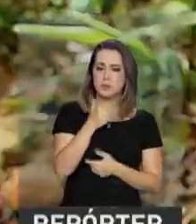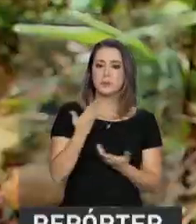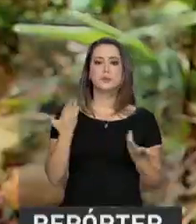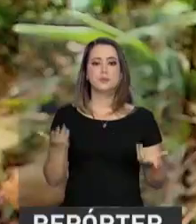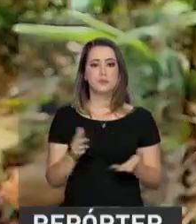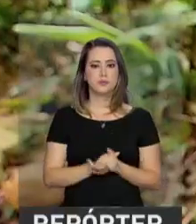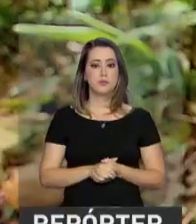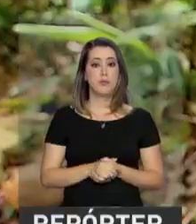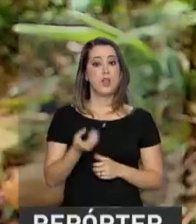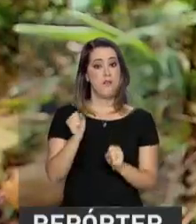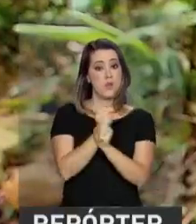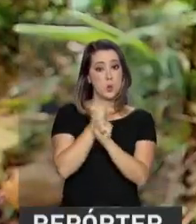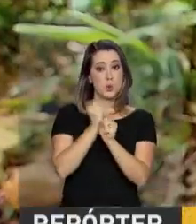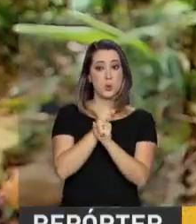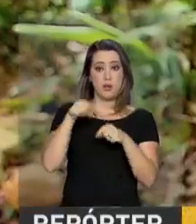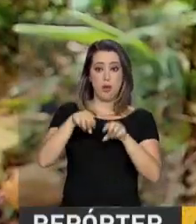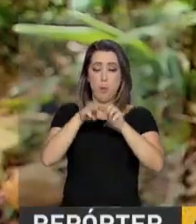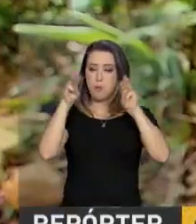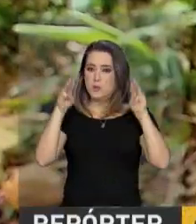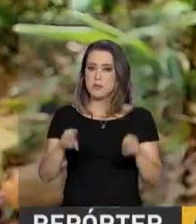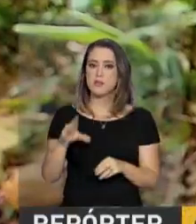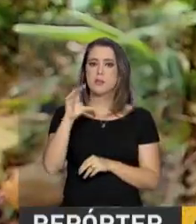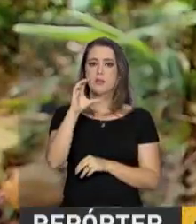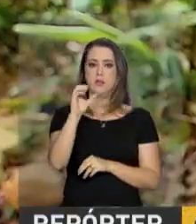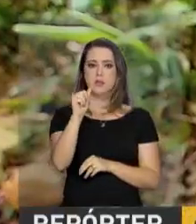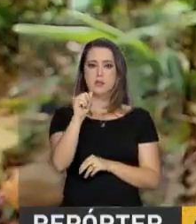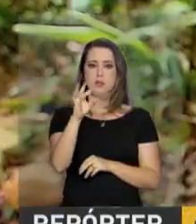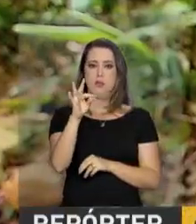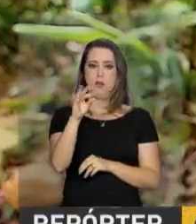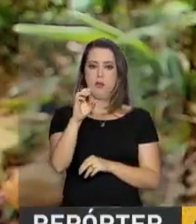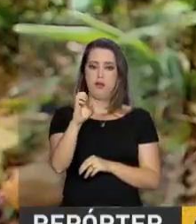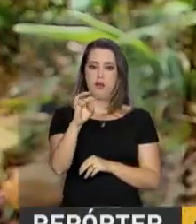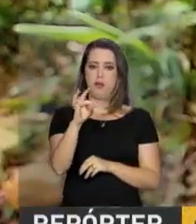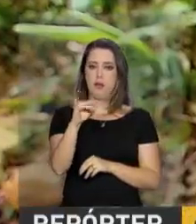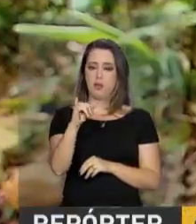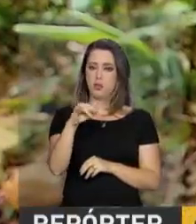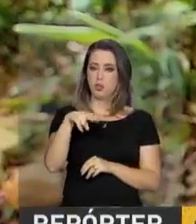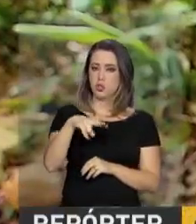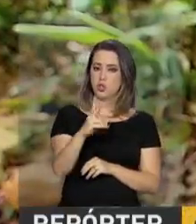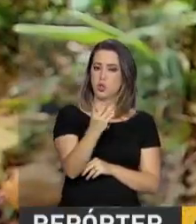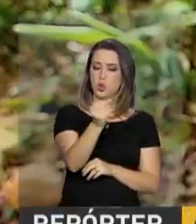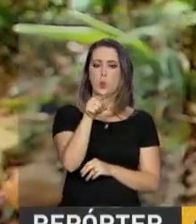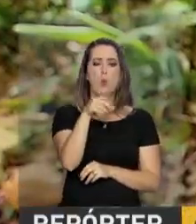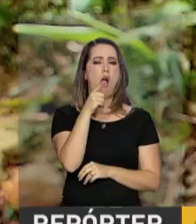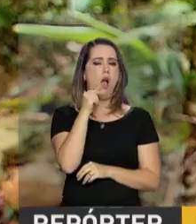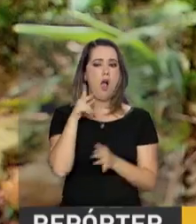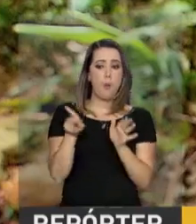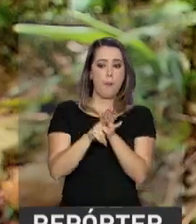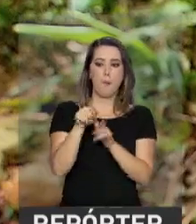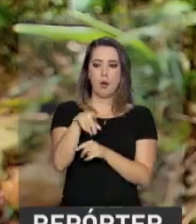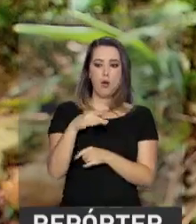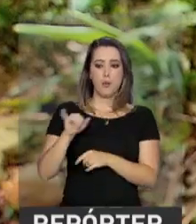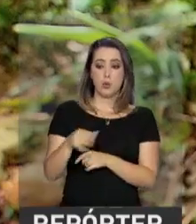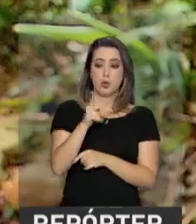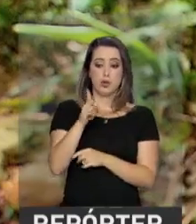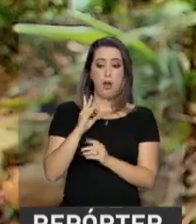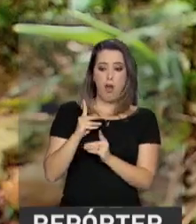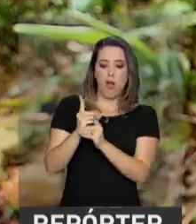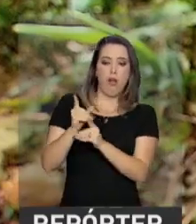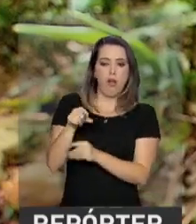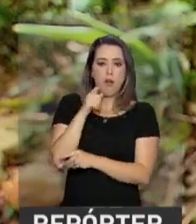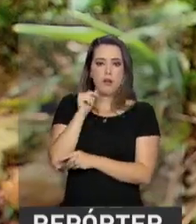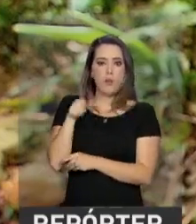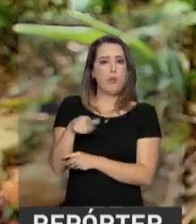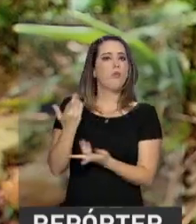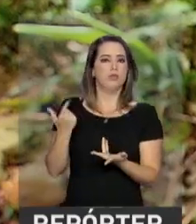Foi construído aqui o Museu do Catetinho por causa da nascente, que é a água que o próprio Juscelino Kubitschek localizou. Então, aqui